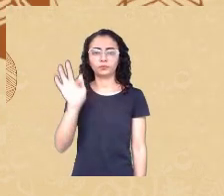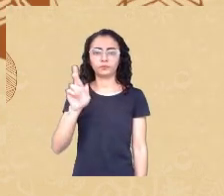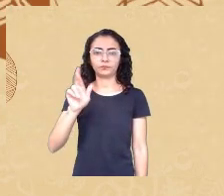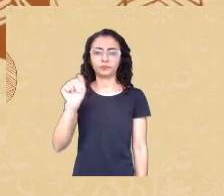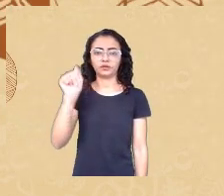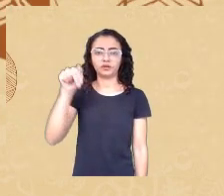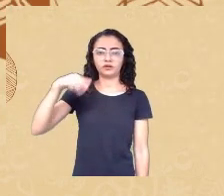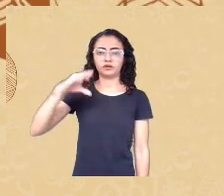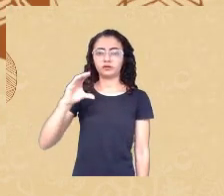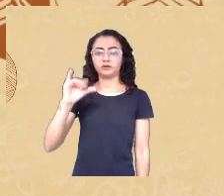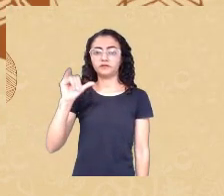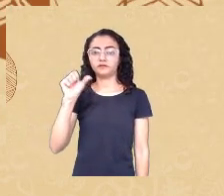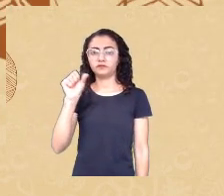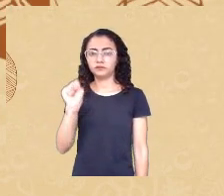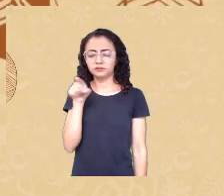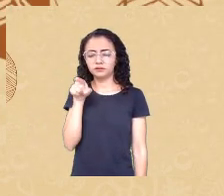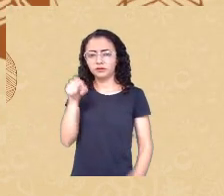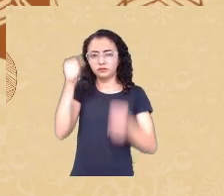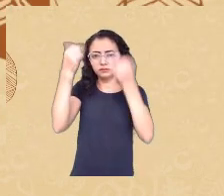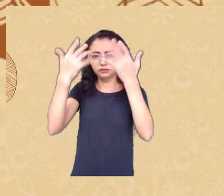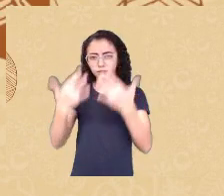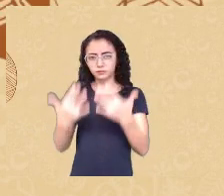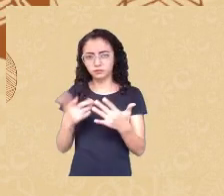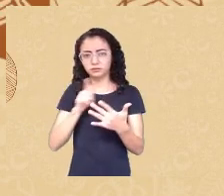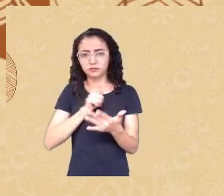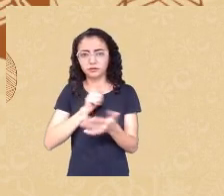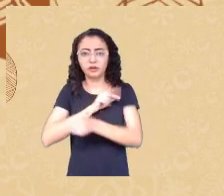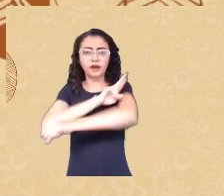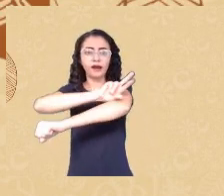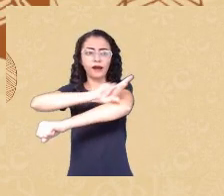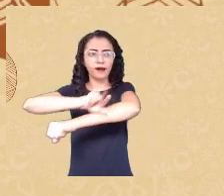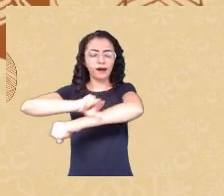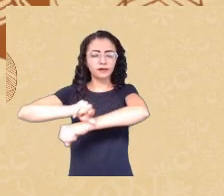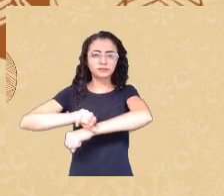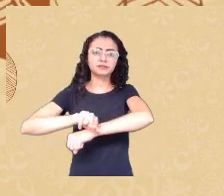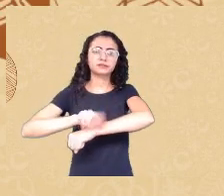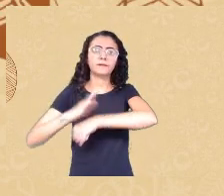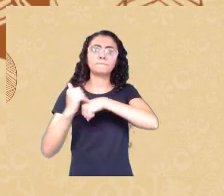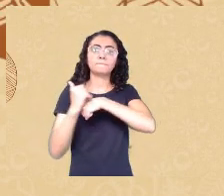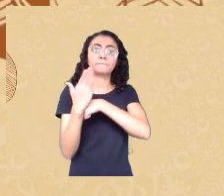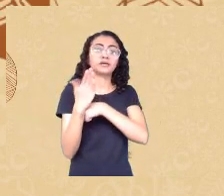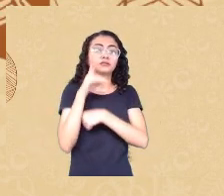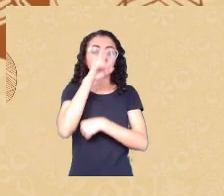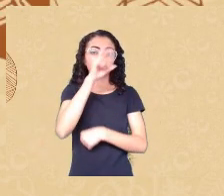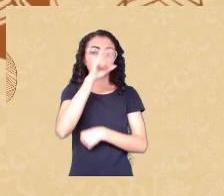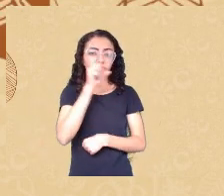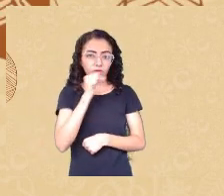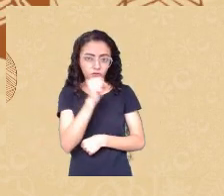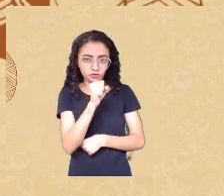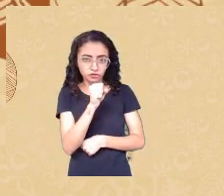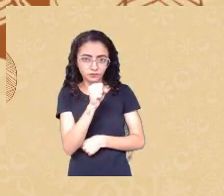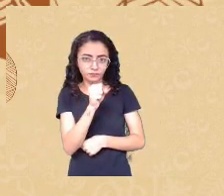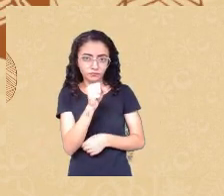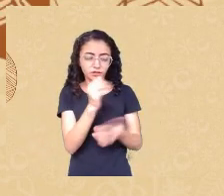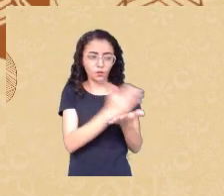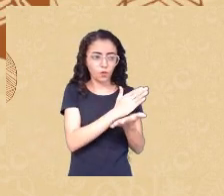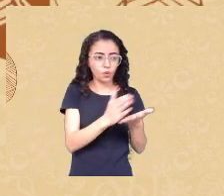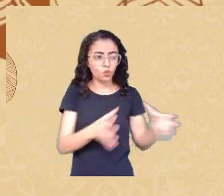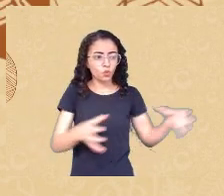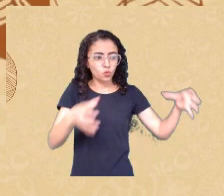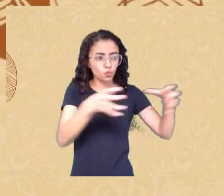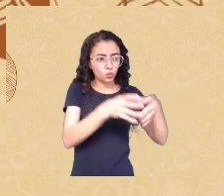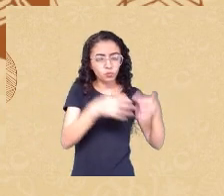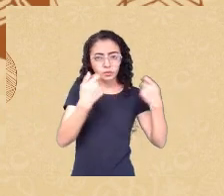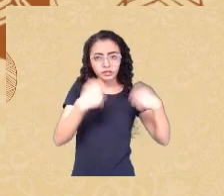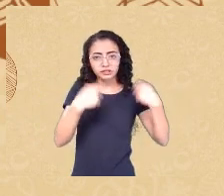digamos mais fortes e deveriam prevalecer em detrimento de outras menos adequadas Galton